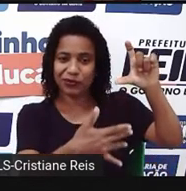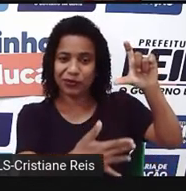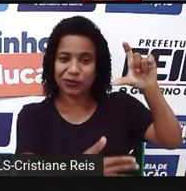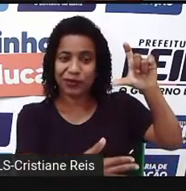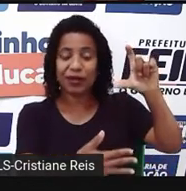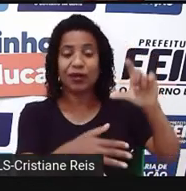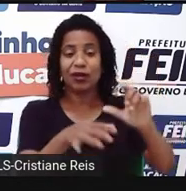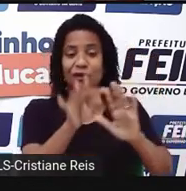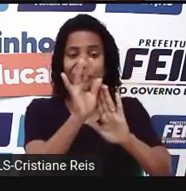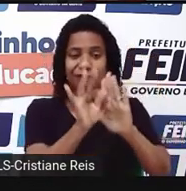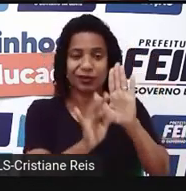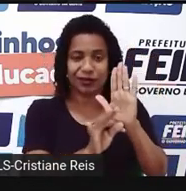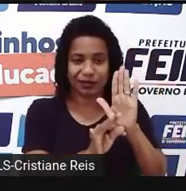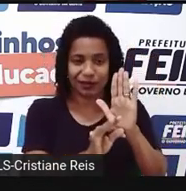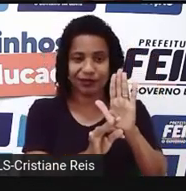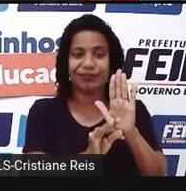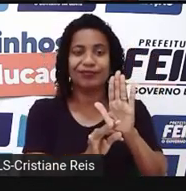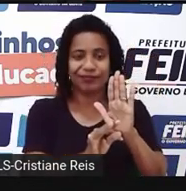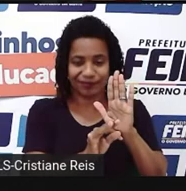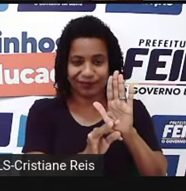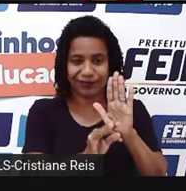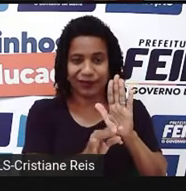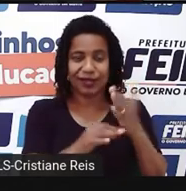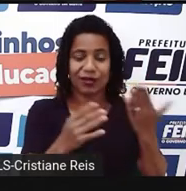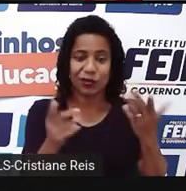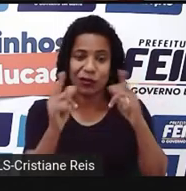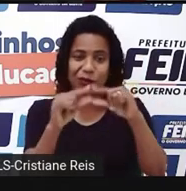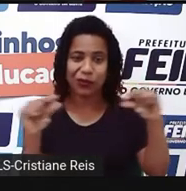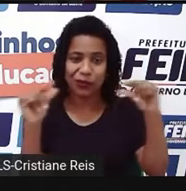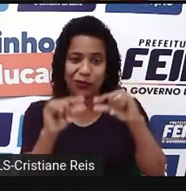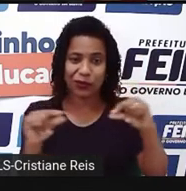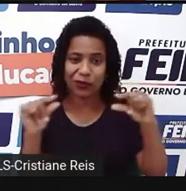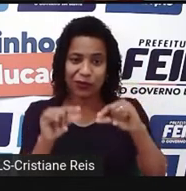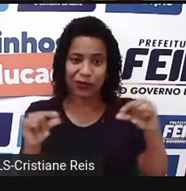e também com ou com legendas.